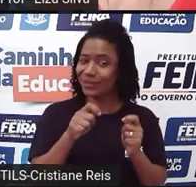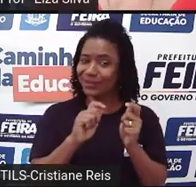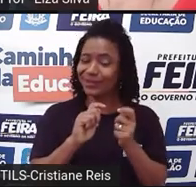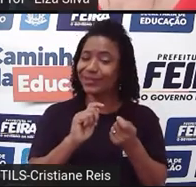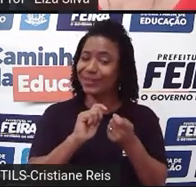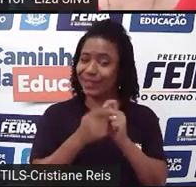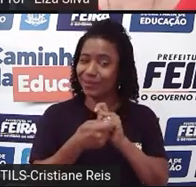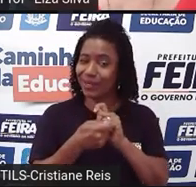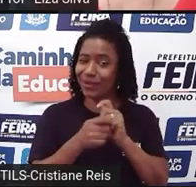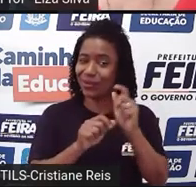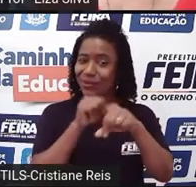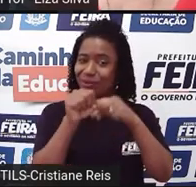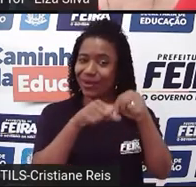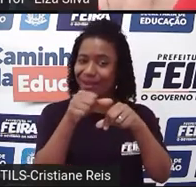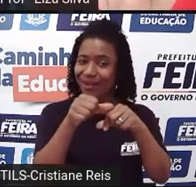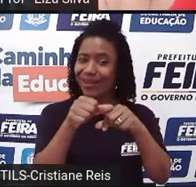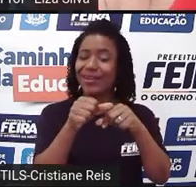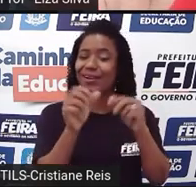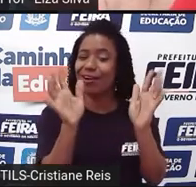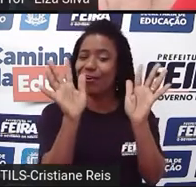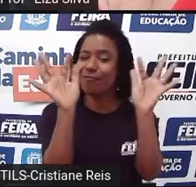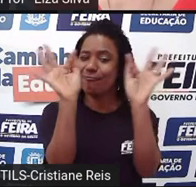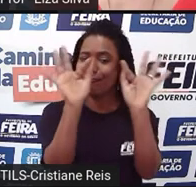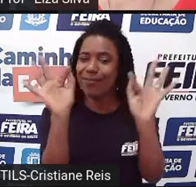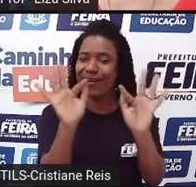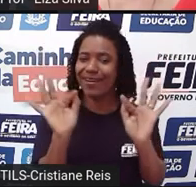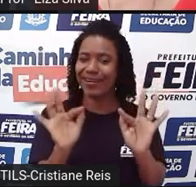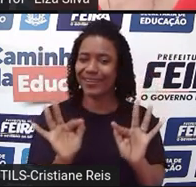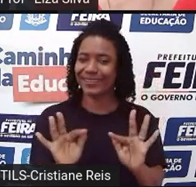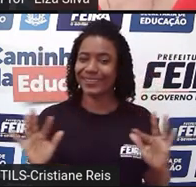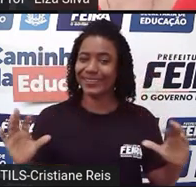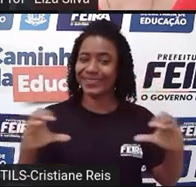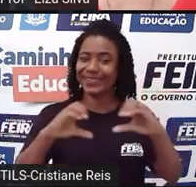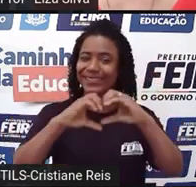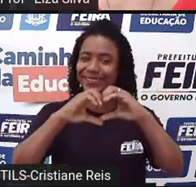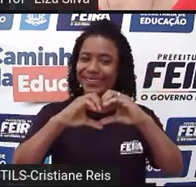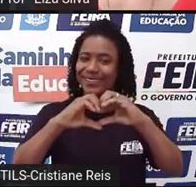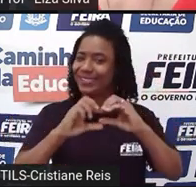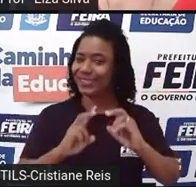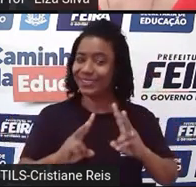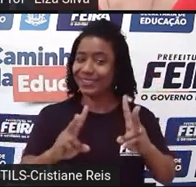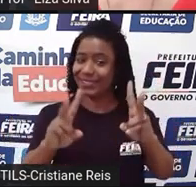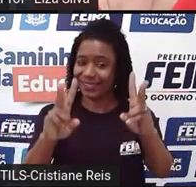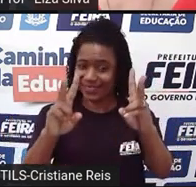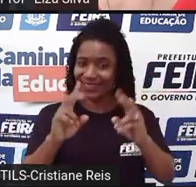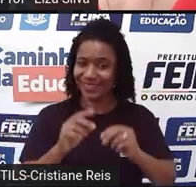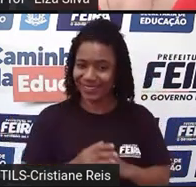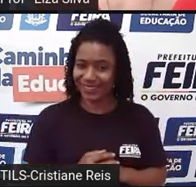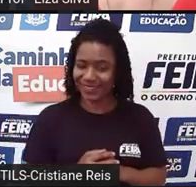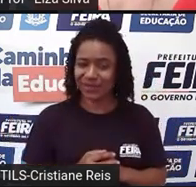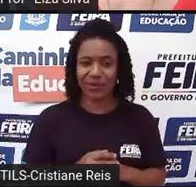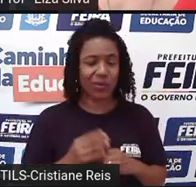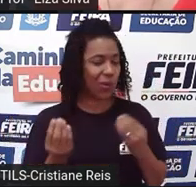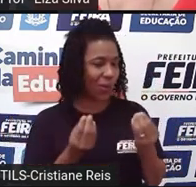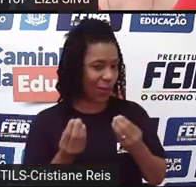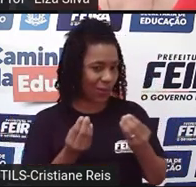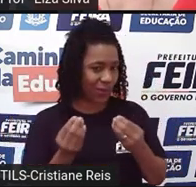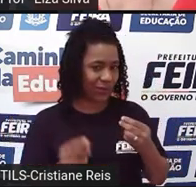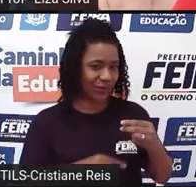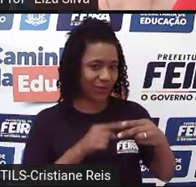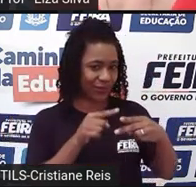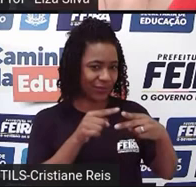Então, para construir a sua história siga estas dicas estes passos Choose the key vocabulary